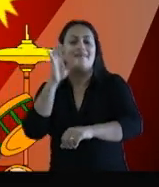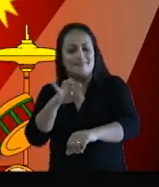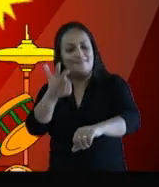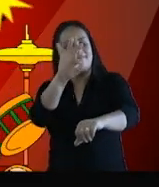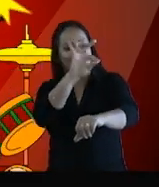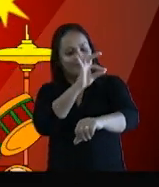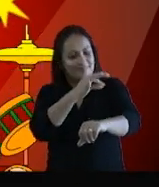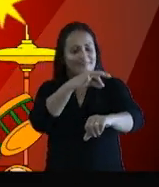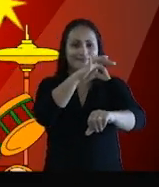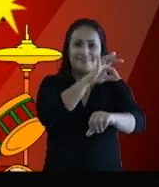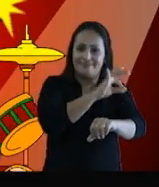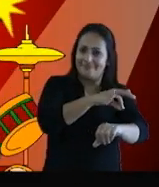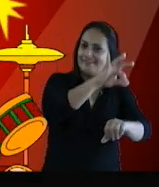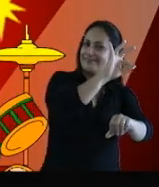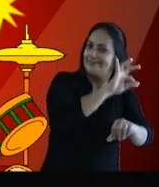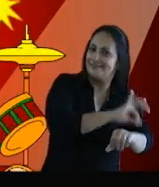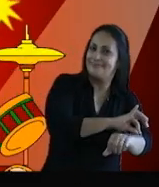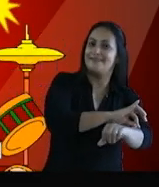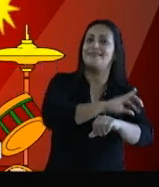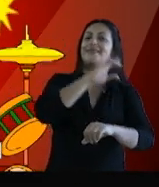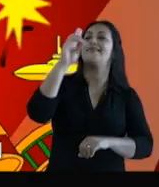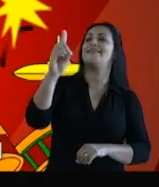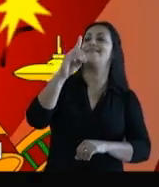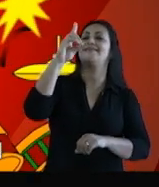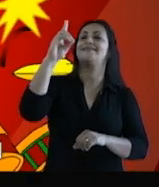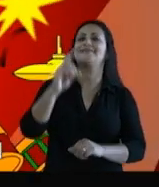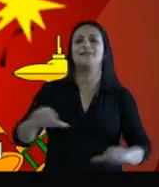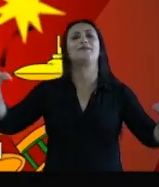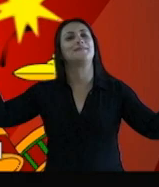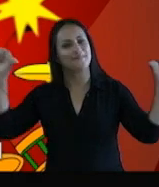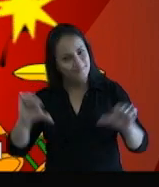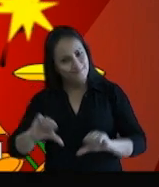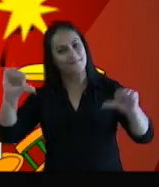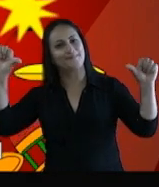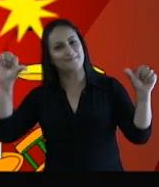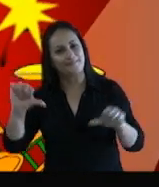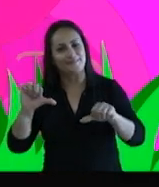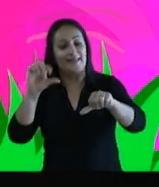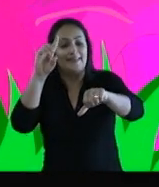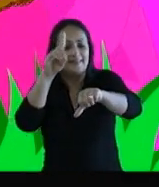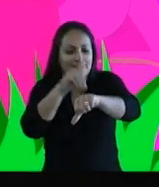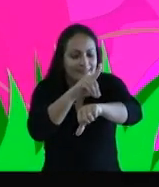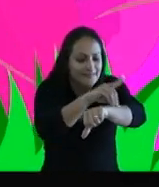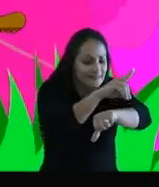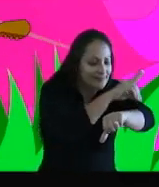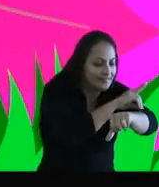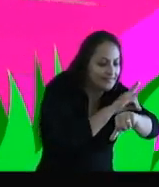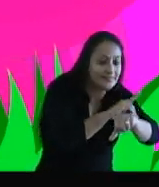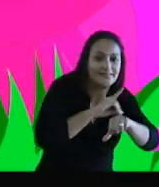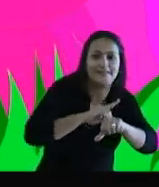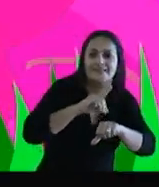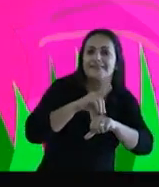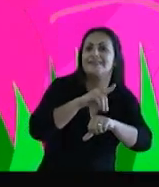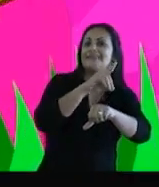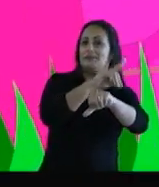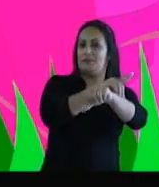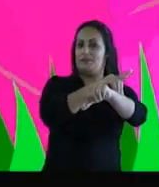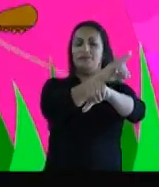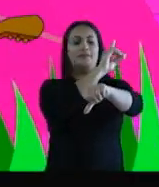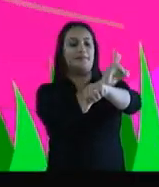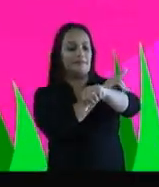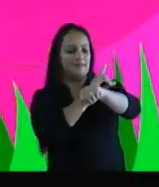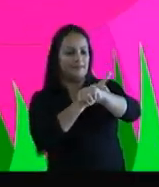Ferra, ferra, ferra, ferradou. A mosquita se ferrou. Ferra, ferra, ferra, ferra, ferradou.